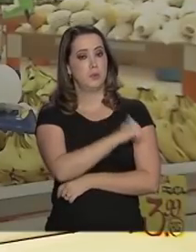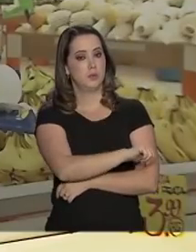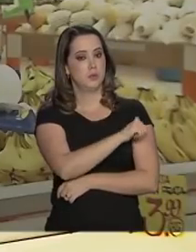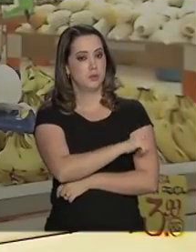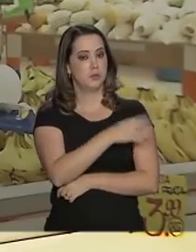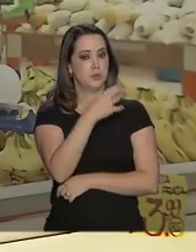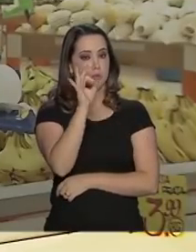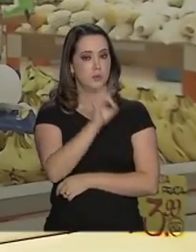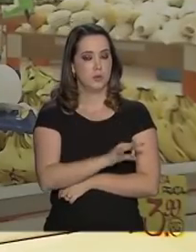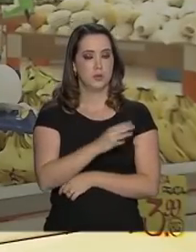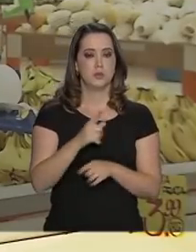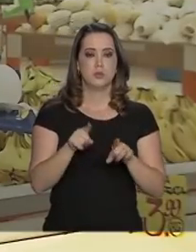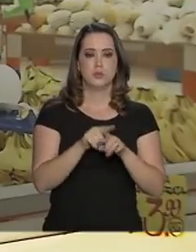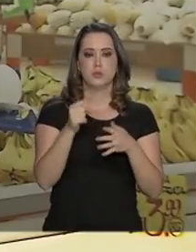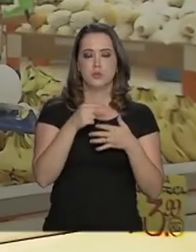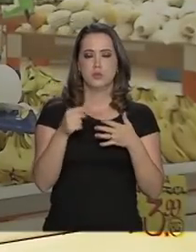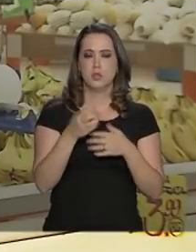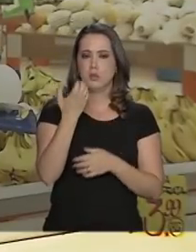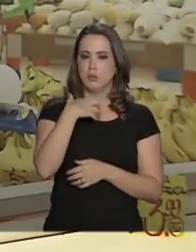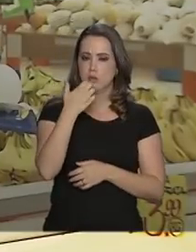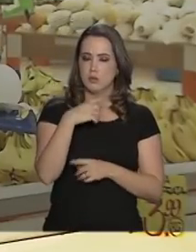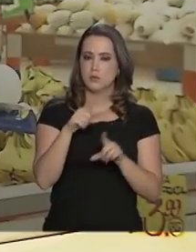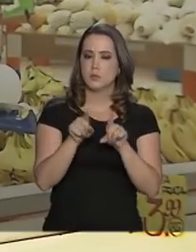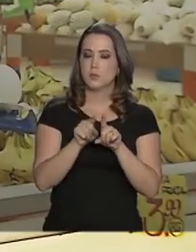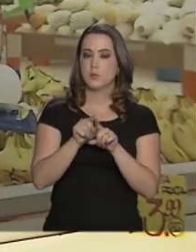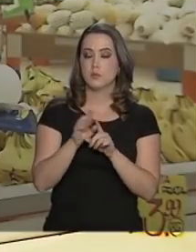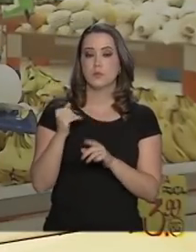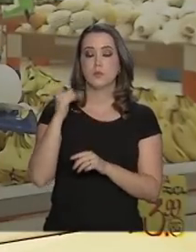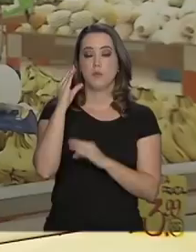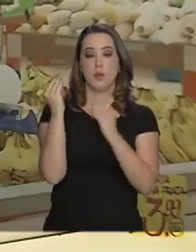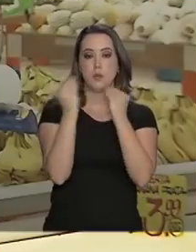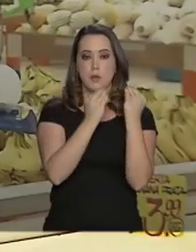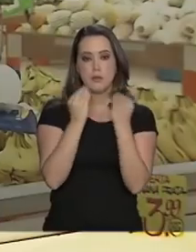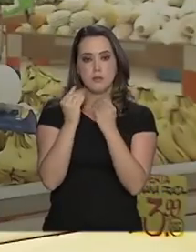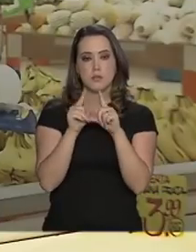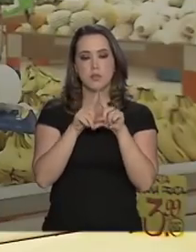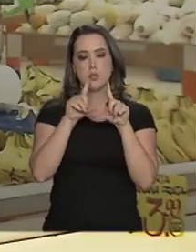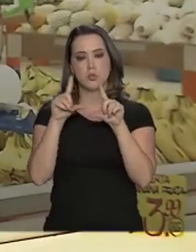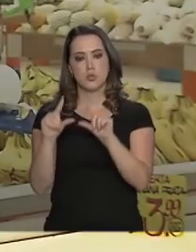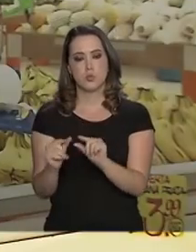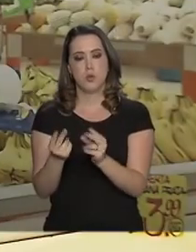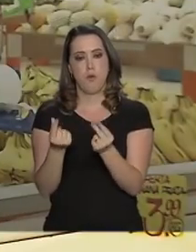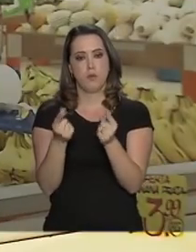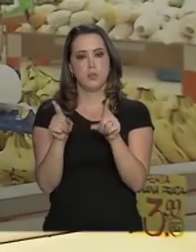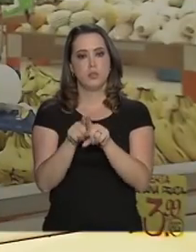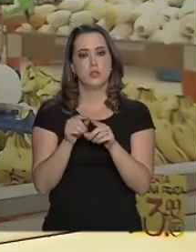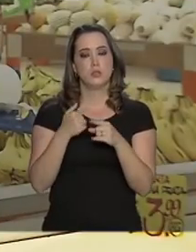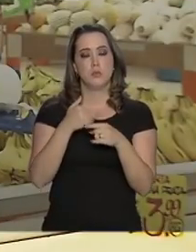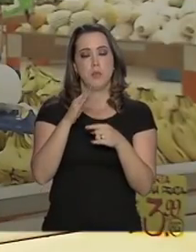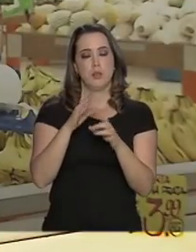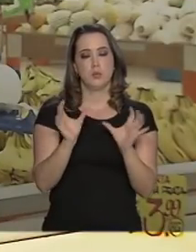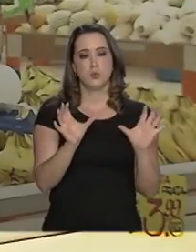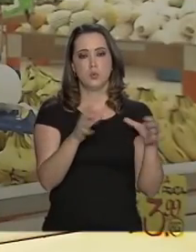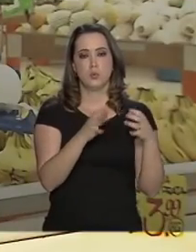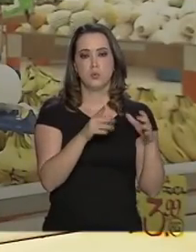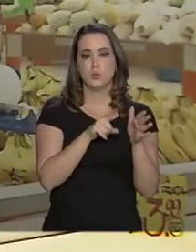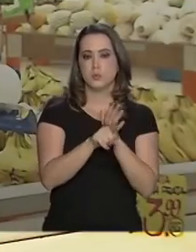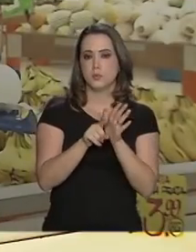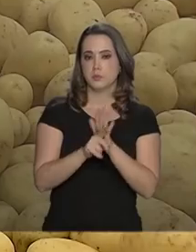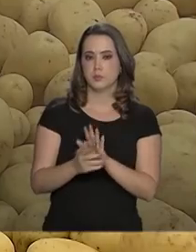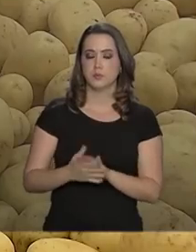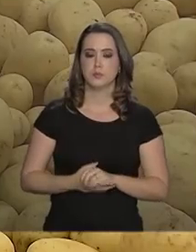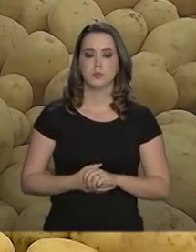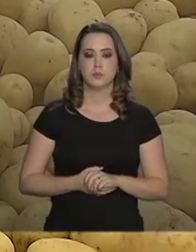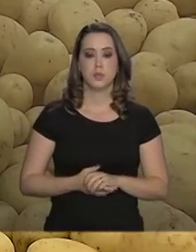4%. Entre as frutas, o destaque foi para a melancia, que diminuiu de preço na maior parte das centrais pesquisadas.